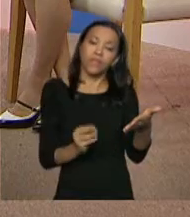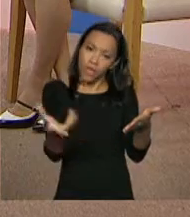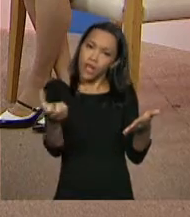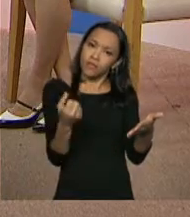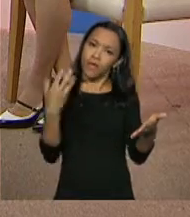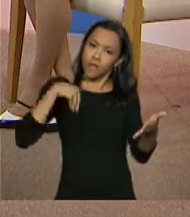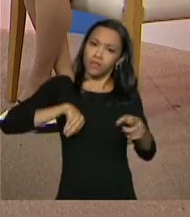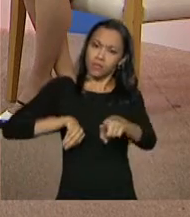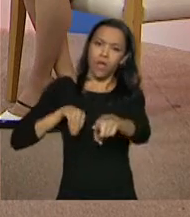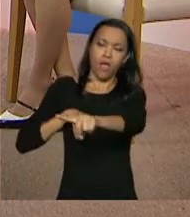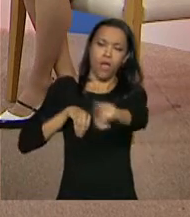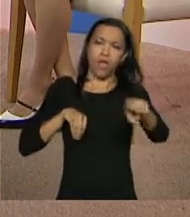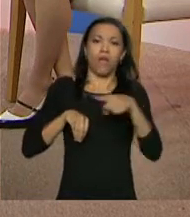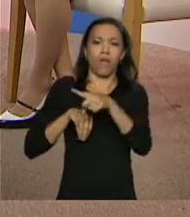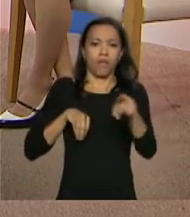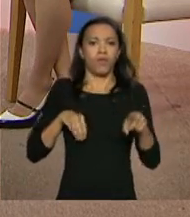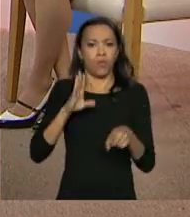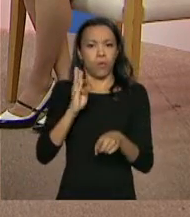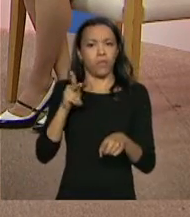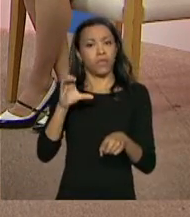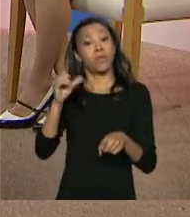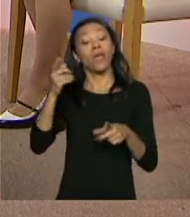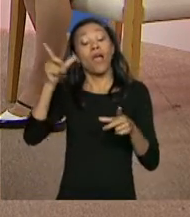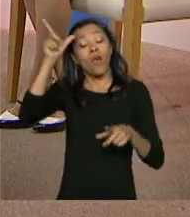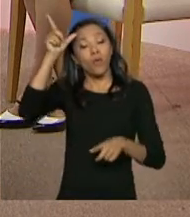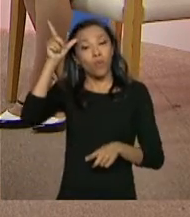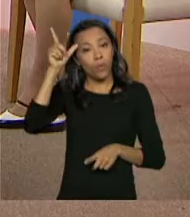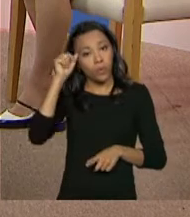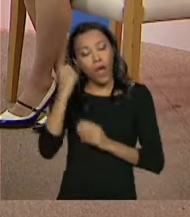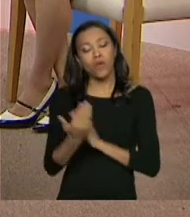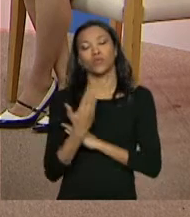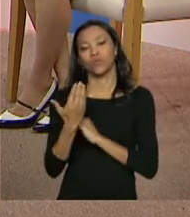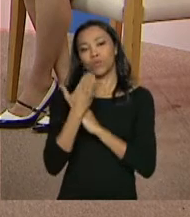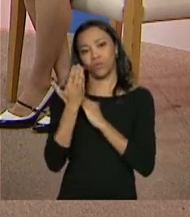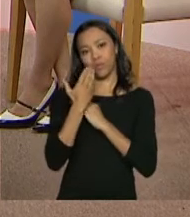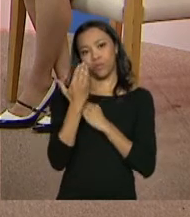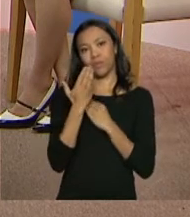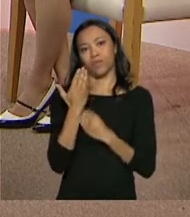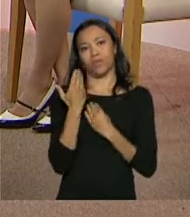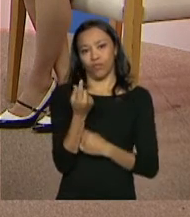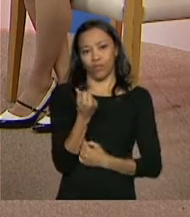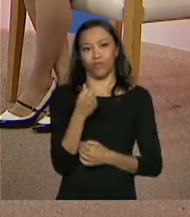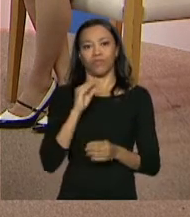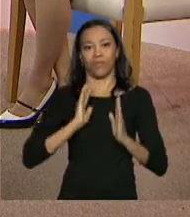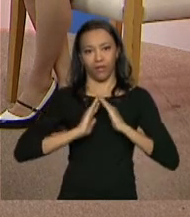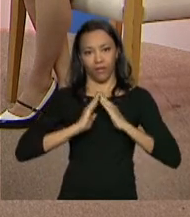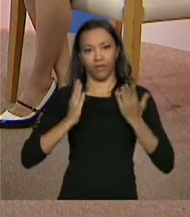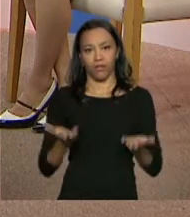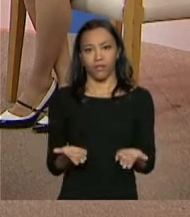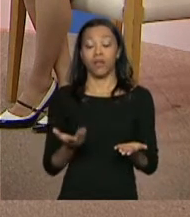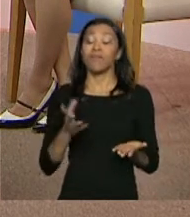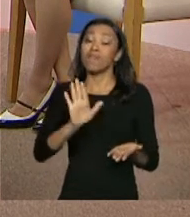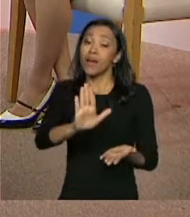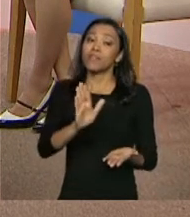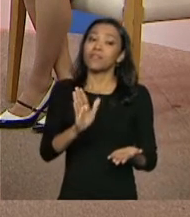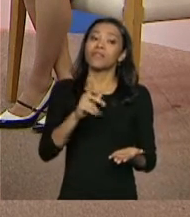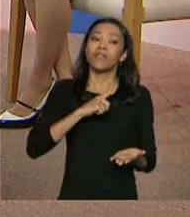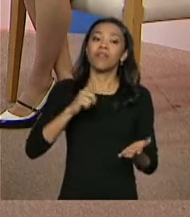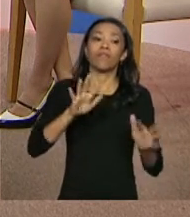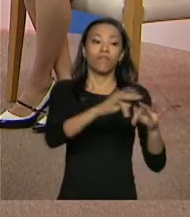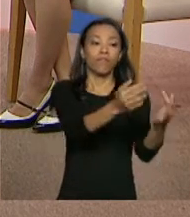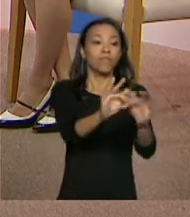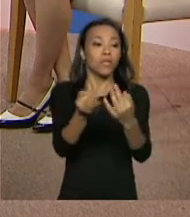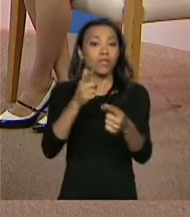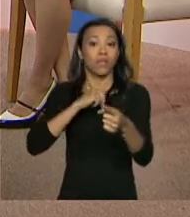ganham o BPC para ajudar, aliviar um pouco essa pobreza, mas continuam sendo vulneráveis, Tem idosos em sua composição, né? Ou